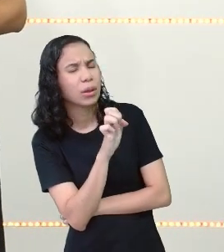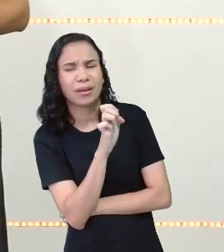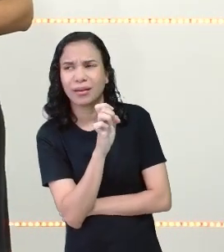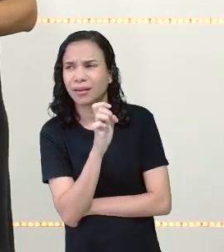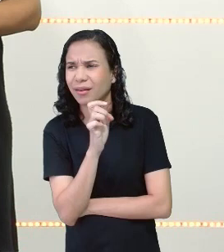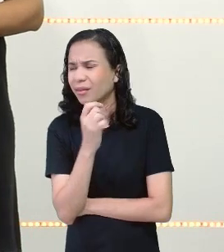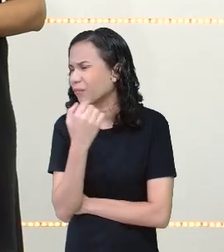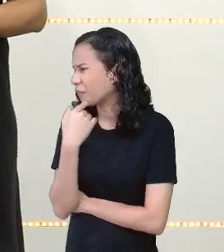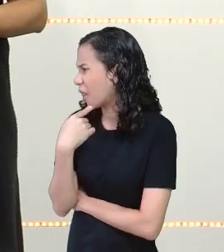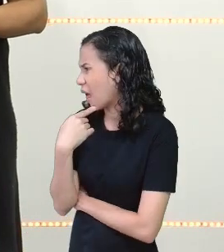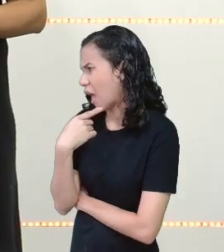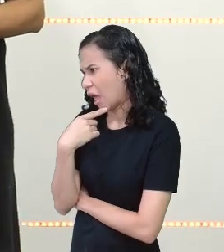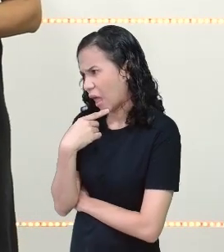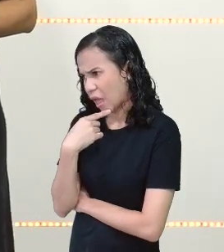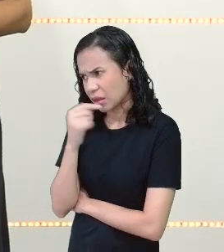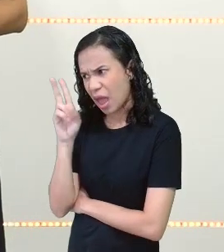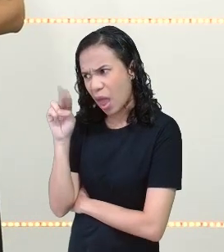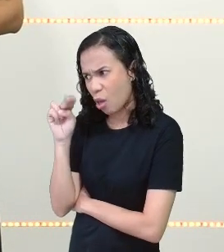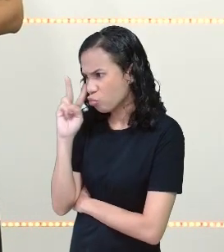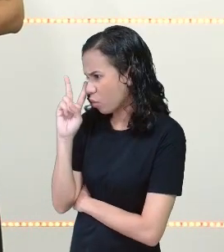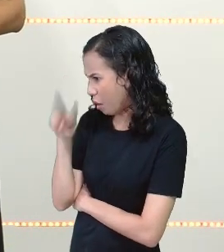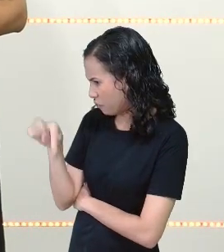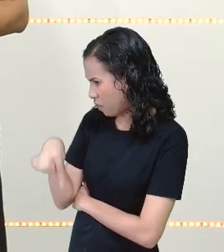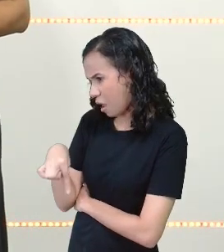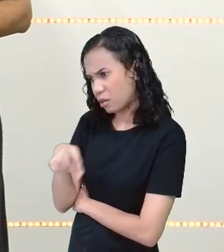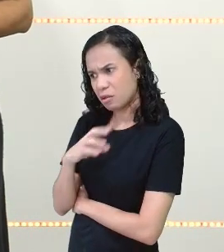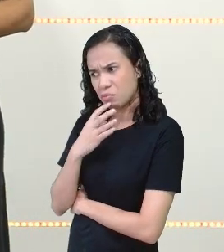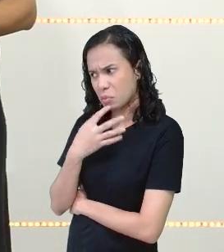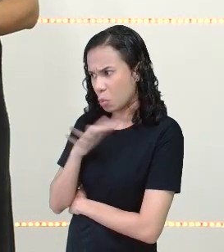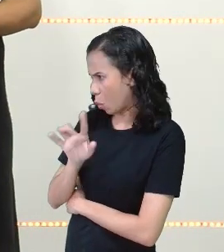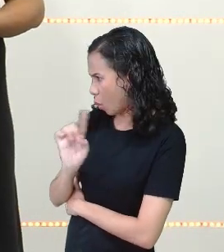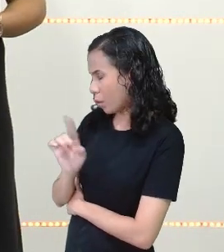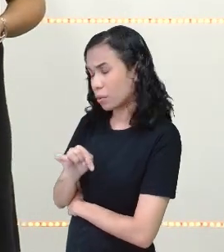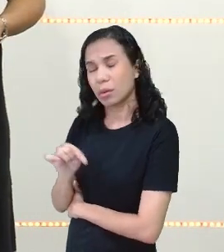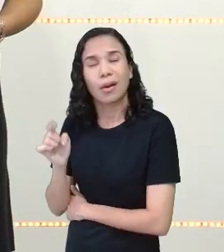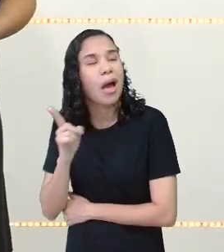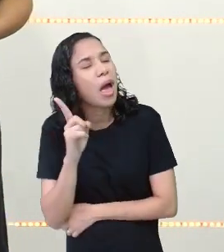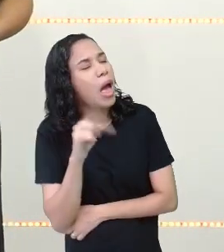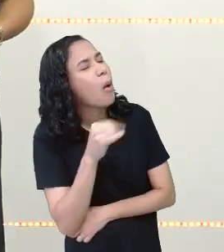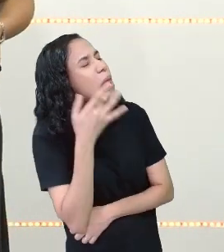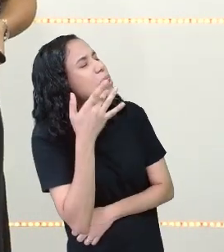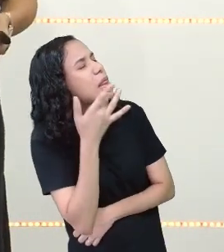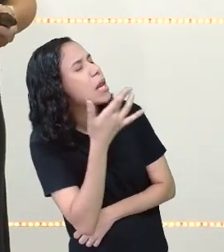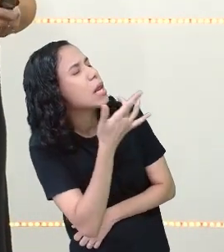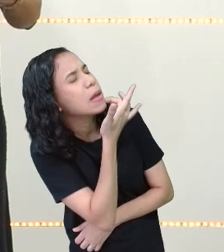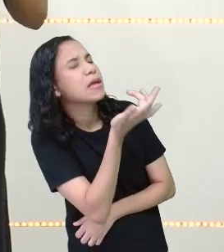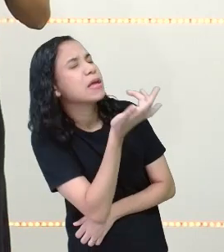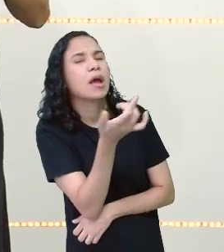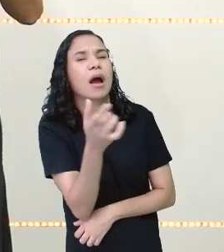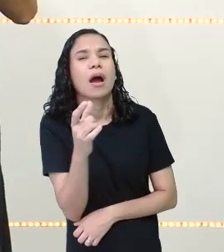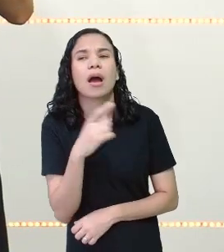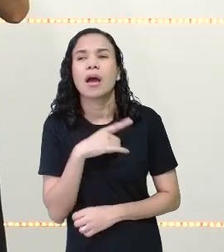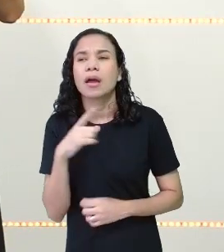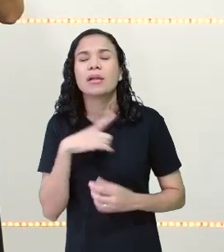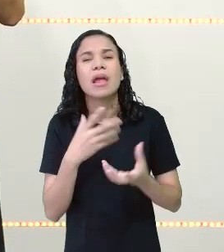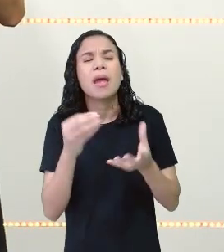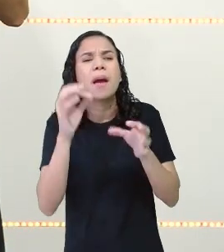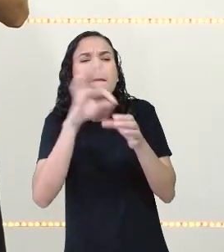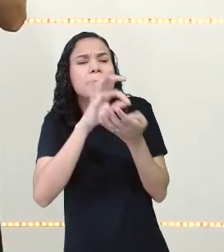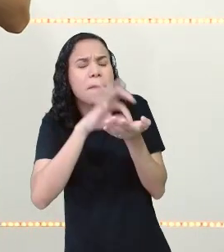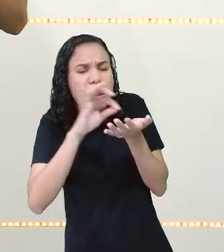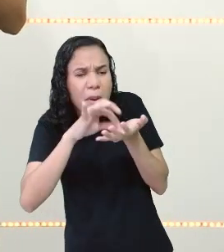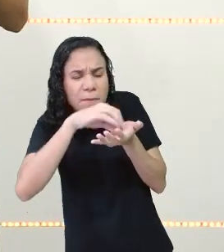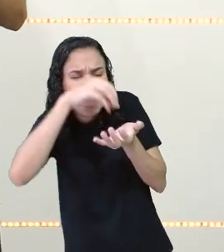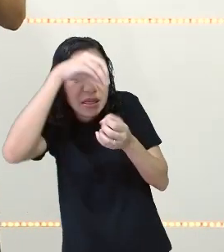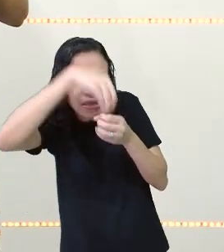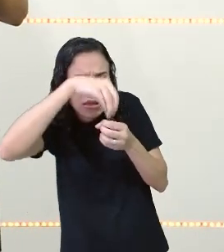fiz assim, rapaz, eu nunca vi fruta do Conde aqui não. Nem conheço ela. E é uma delícia. Tem um monte de